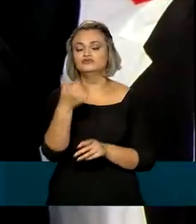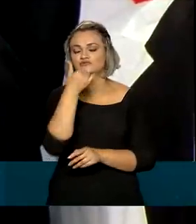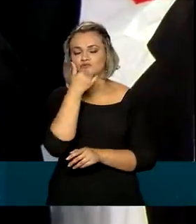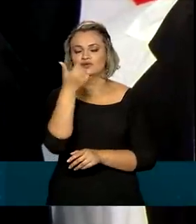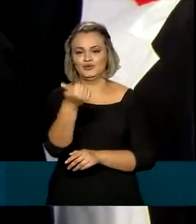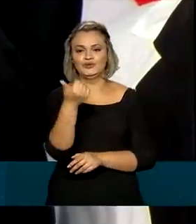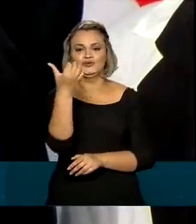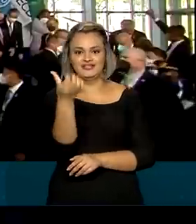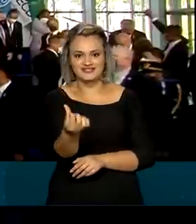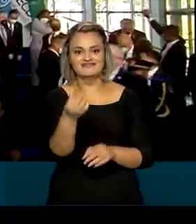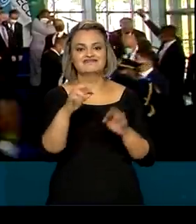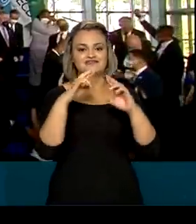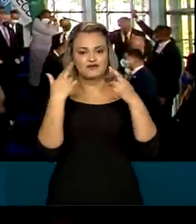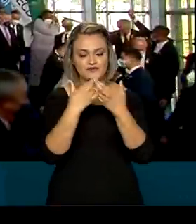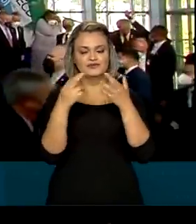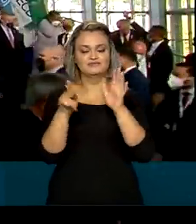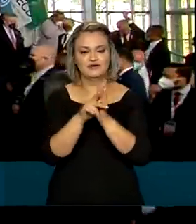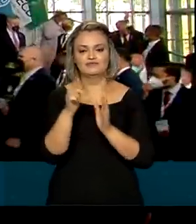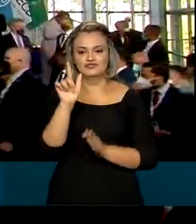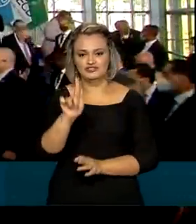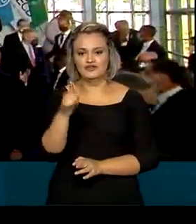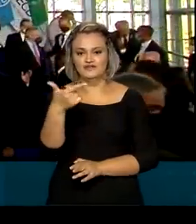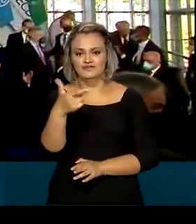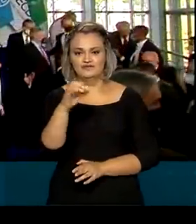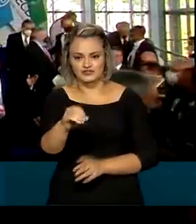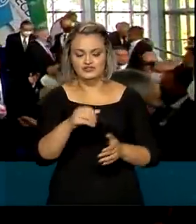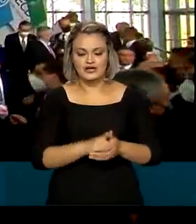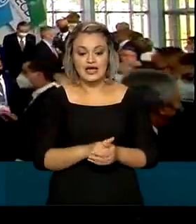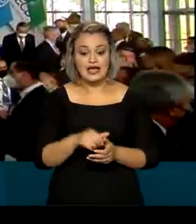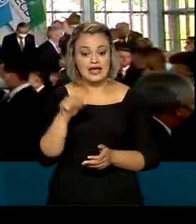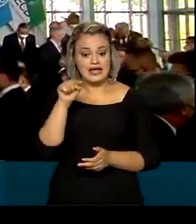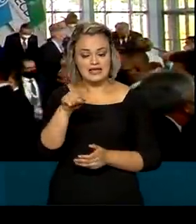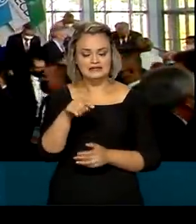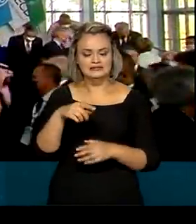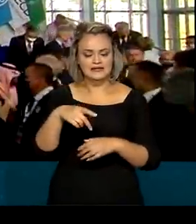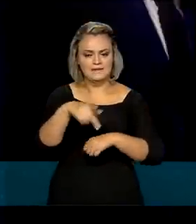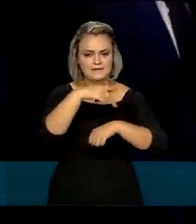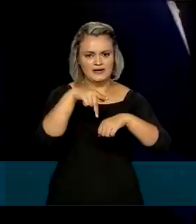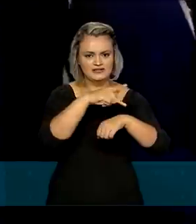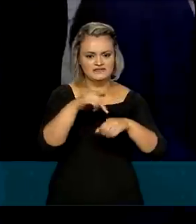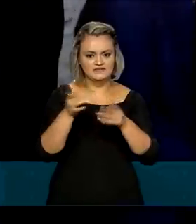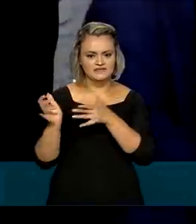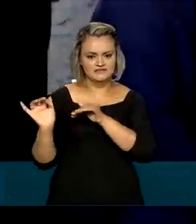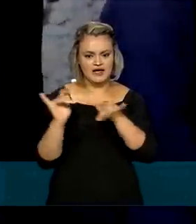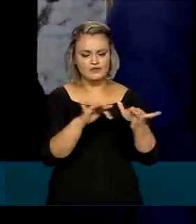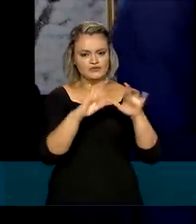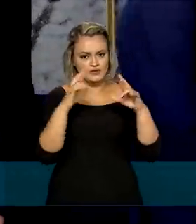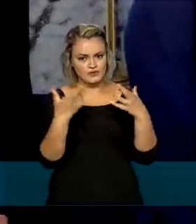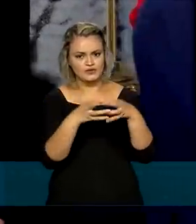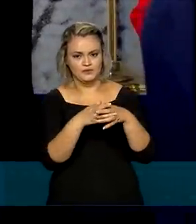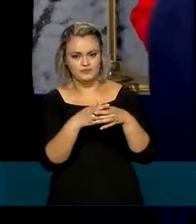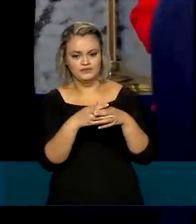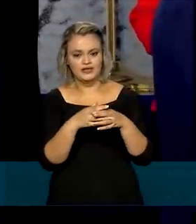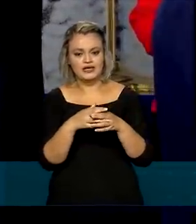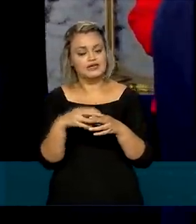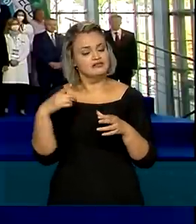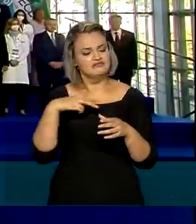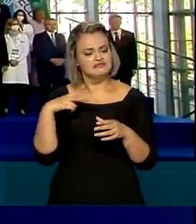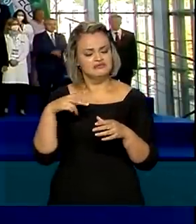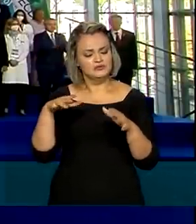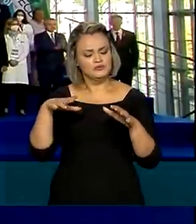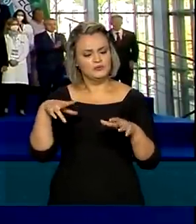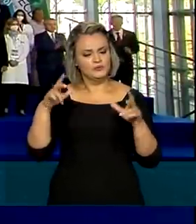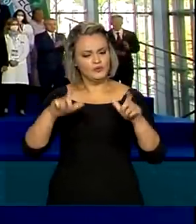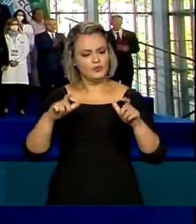o hall das 20 maiores economias do mundo, além de seis nações convidadas. Na abertura, clima descontraído